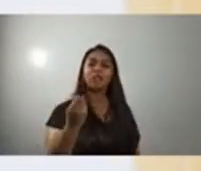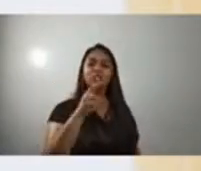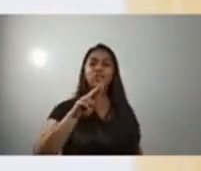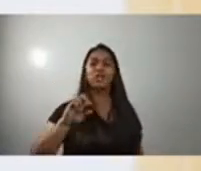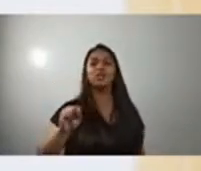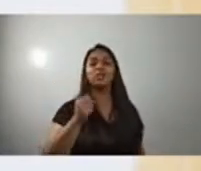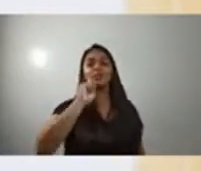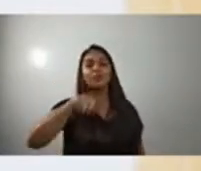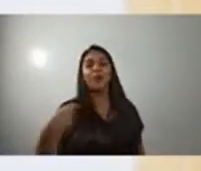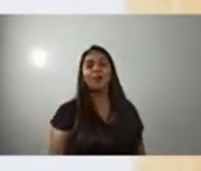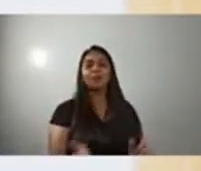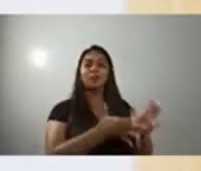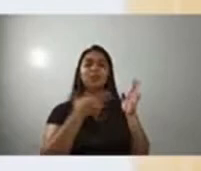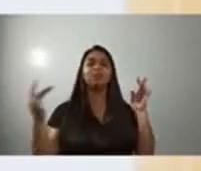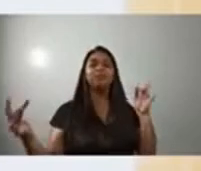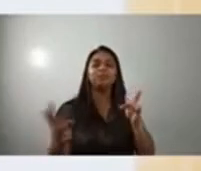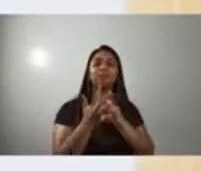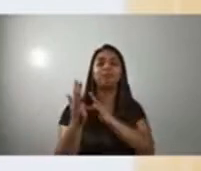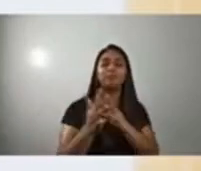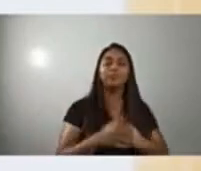Aleluia